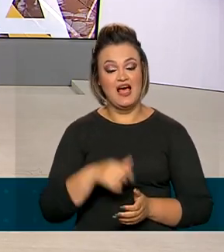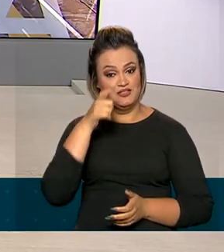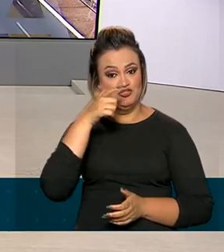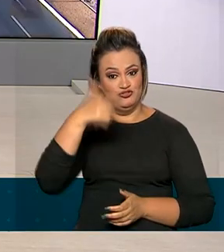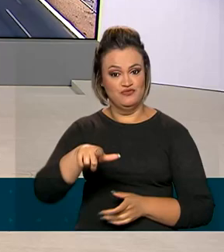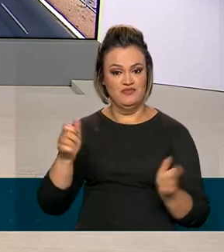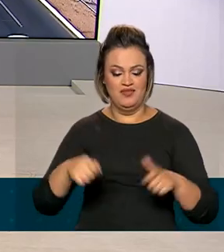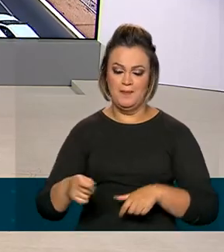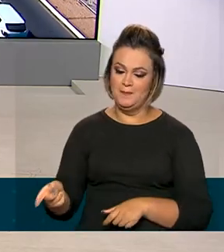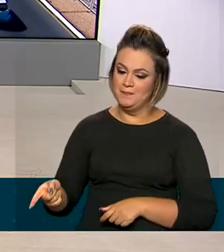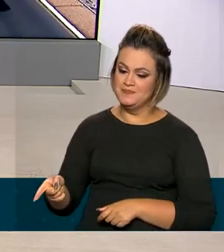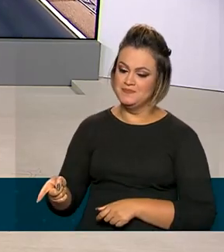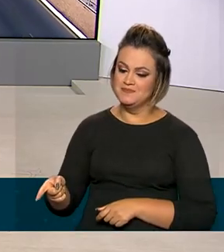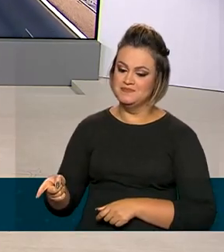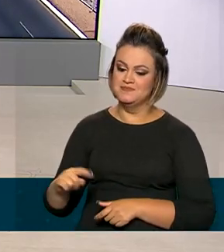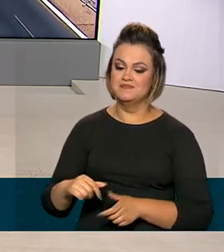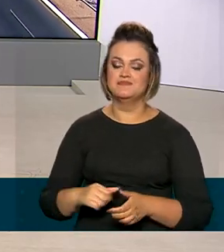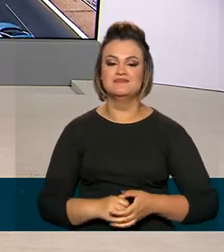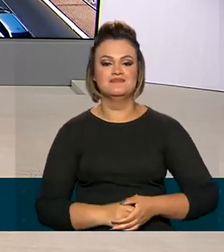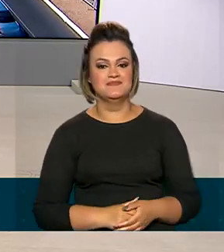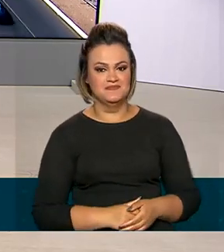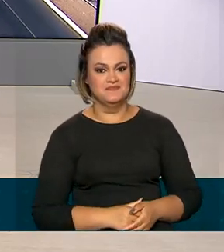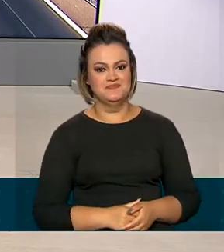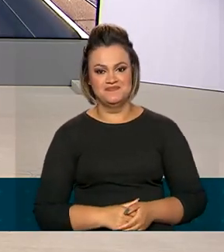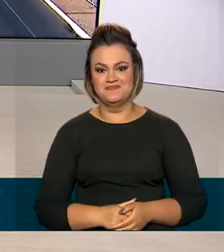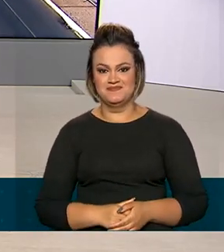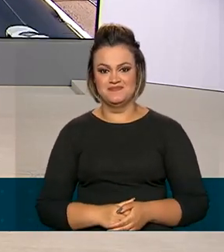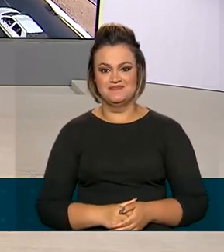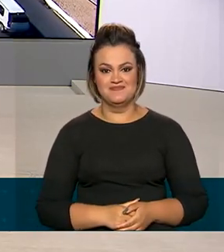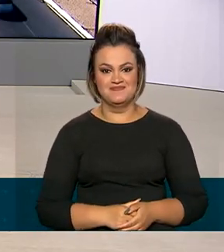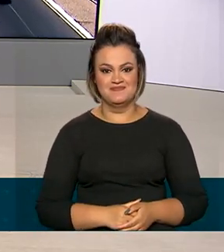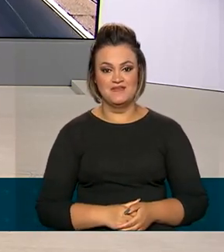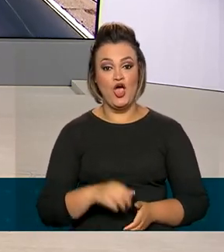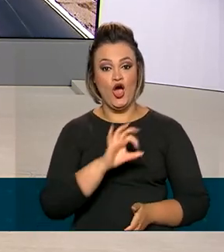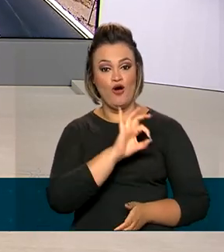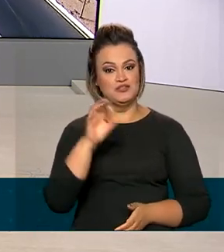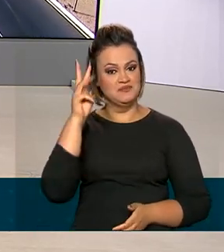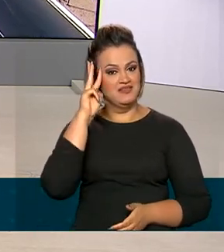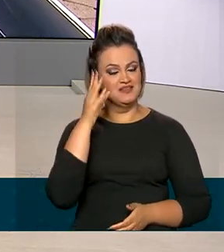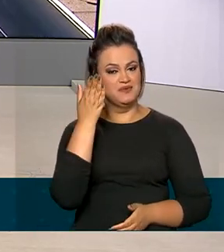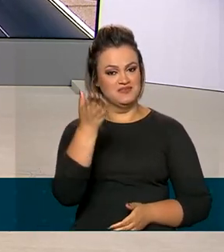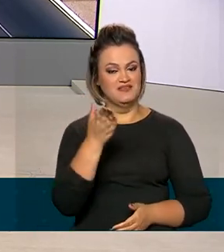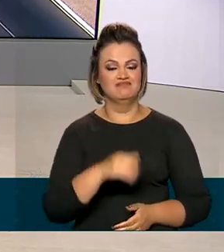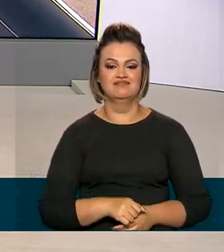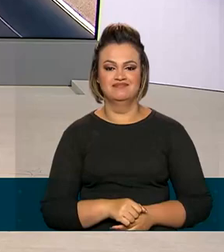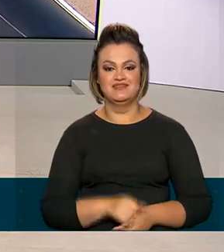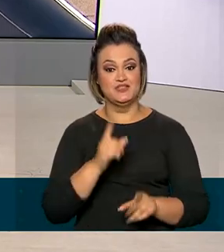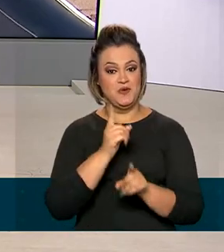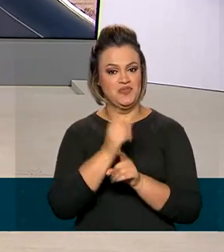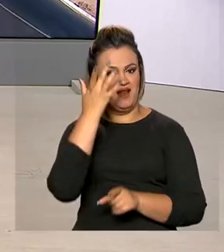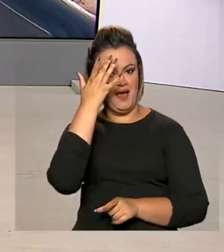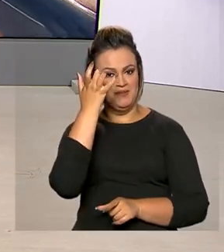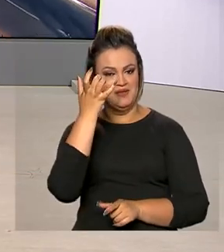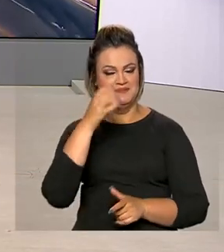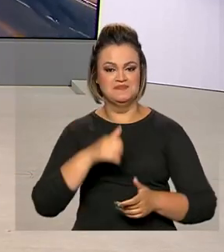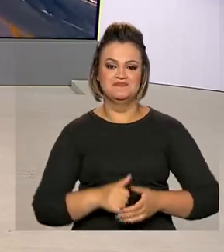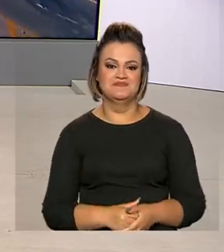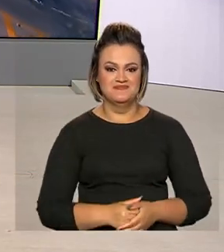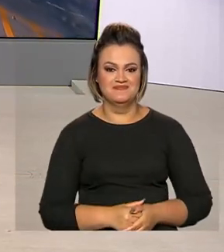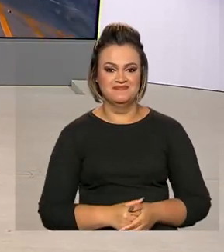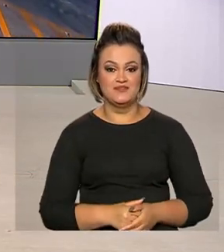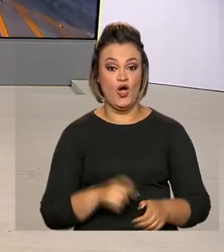Para rever as reportagens, acesse as redes sociais da TV Brasil. Uma ótima terça-feira para você. A gente volta a se encontrar